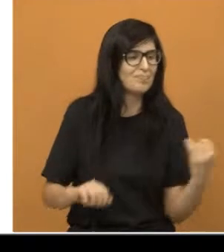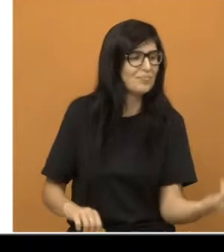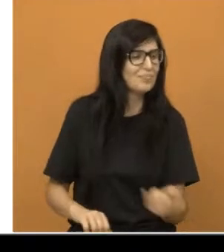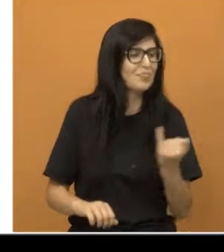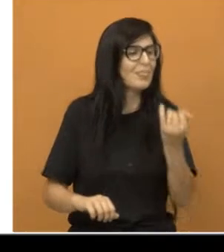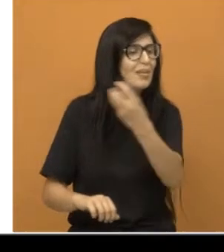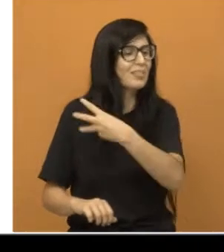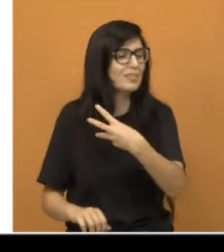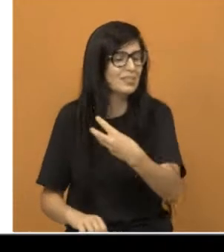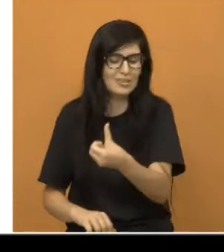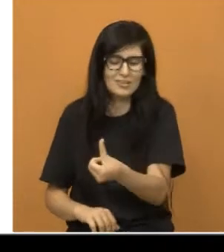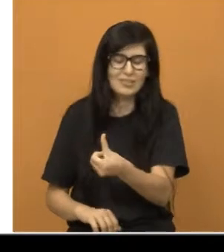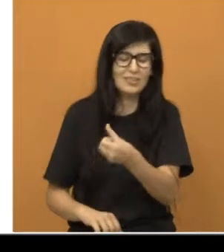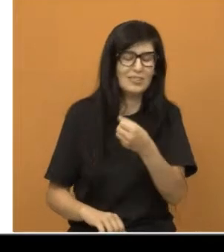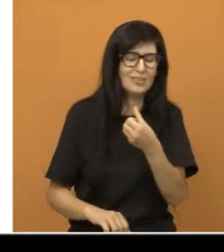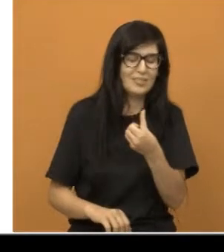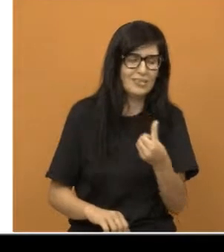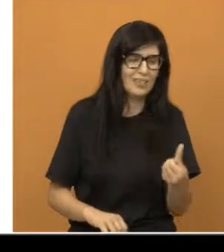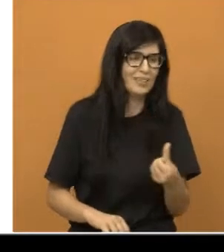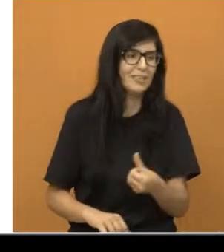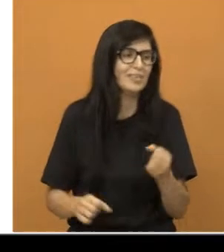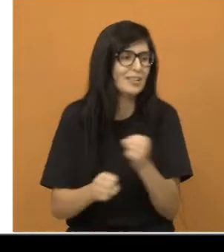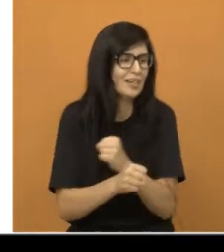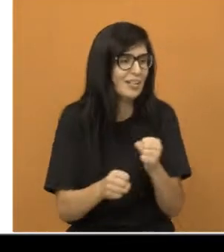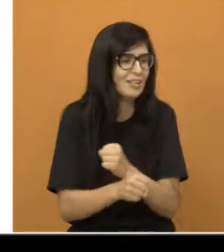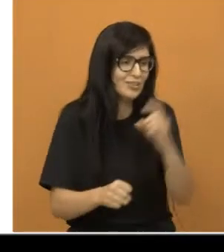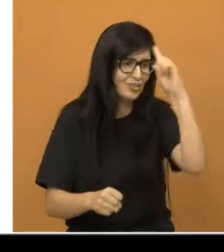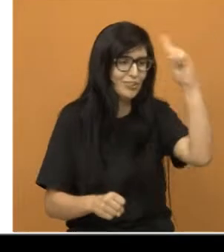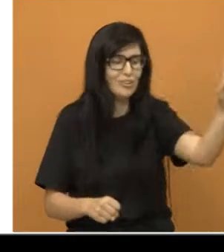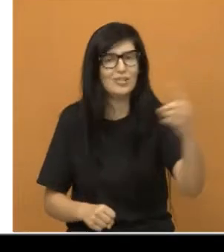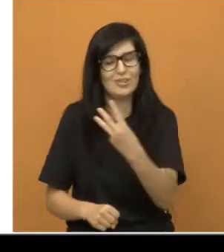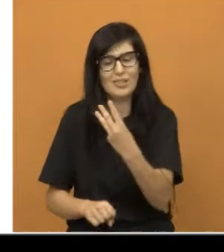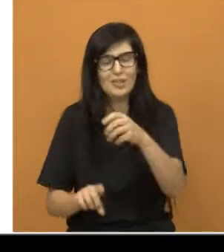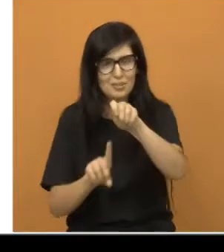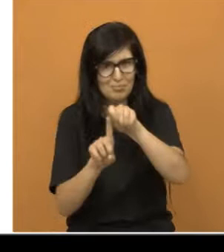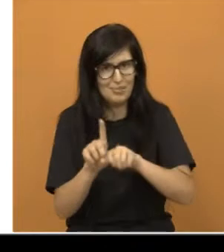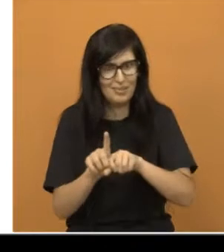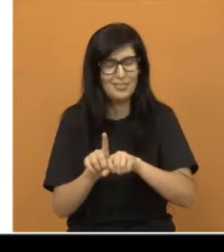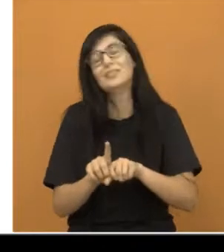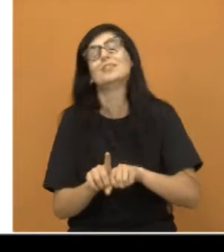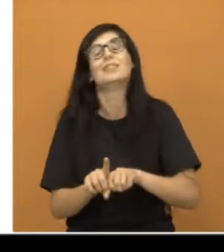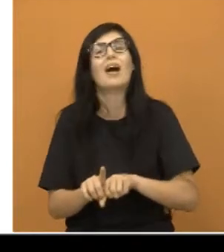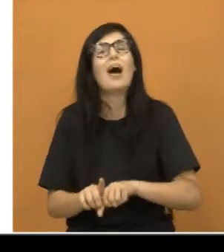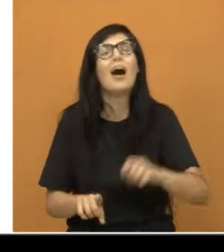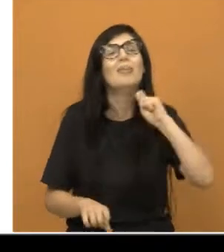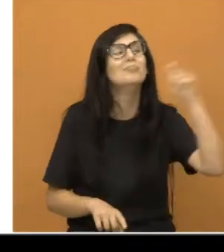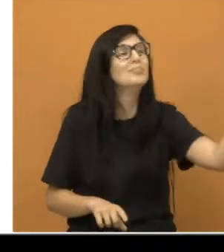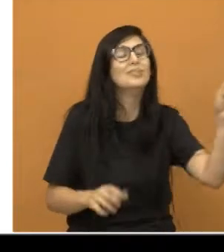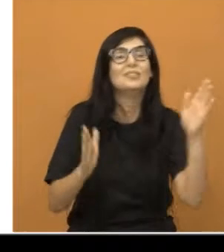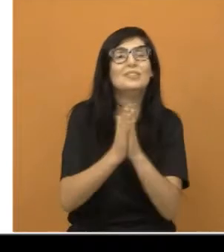366 anos no dia 3 de abril. E aqui eu quero fazer a minha